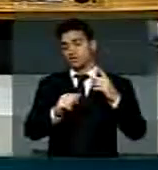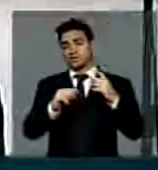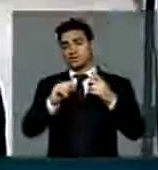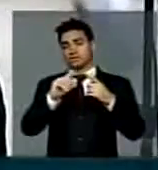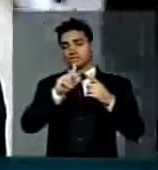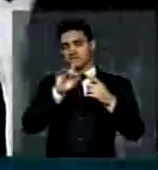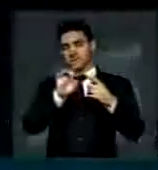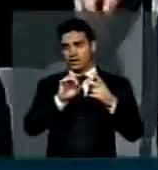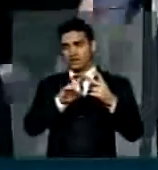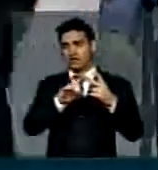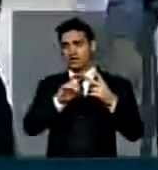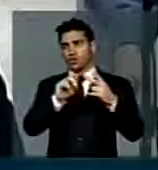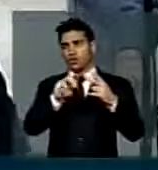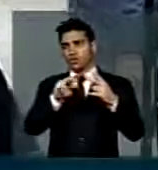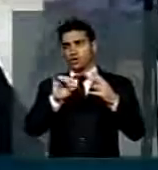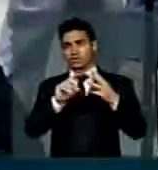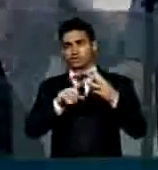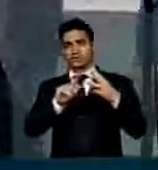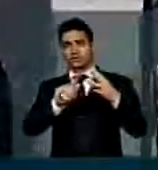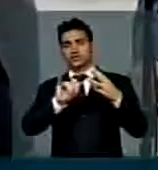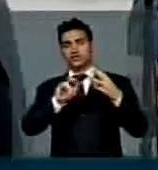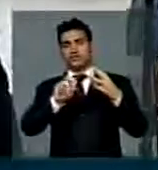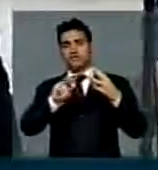Dutra, Giovanni Queiroz,